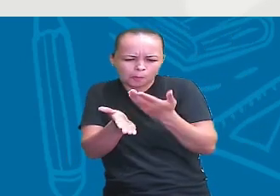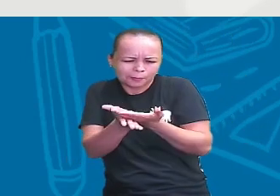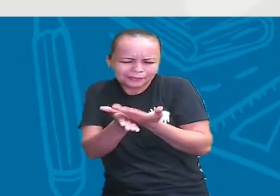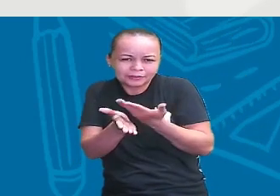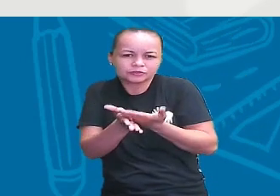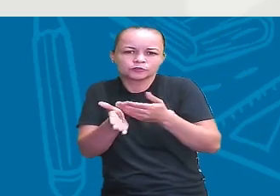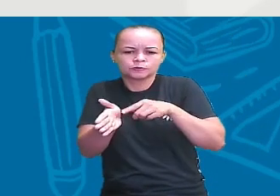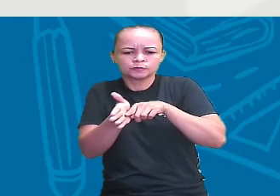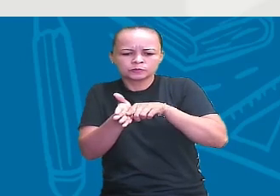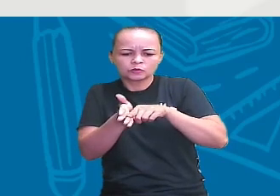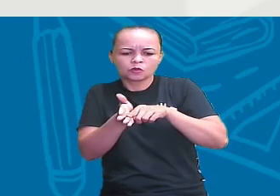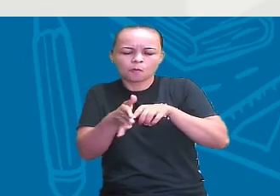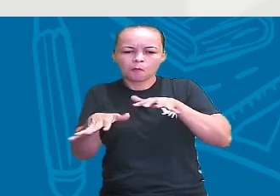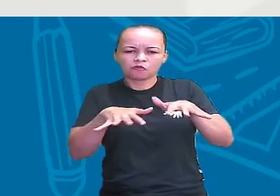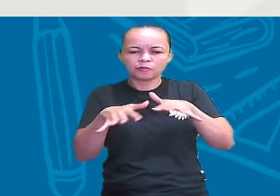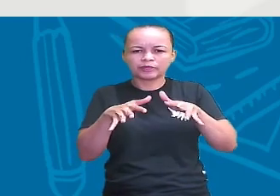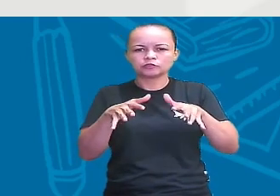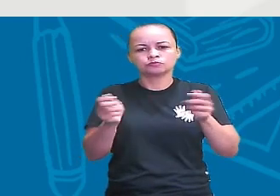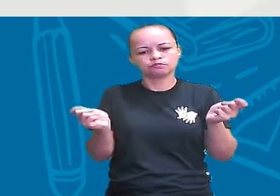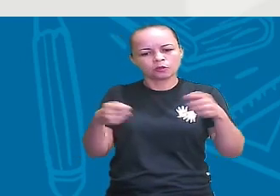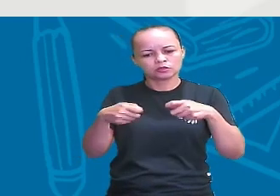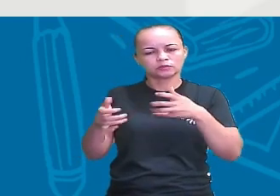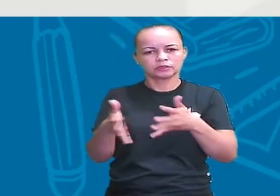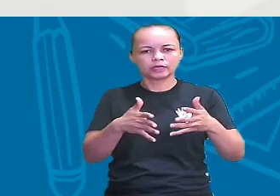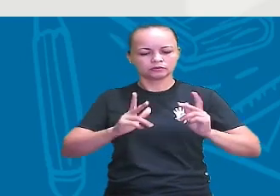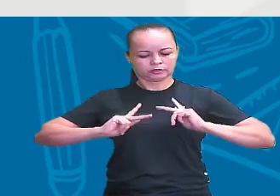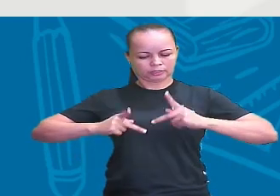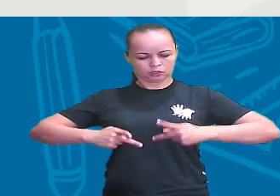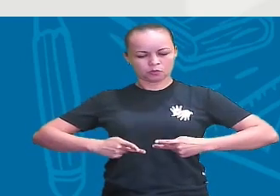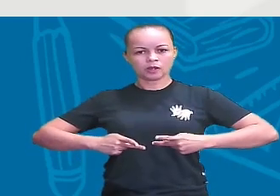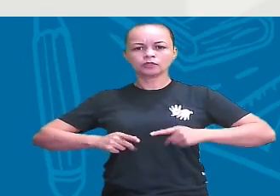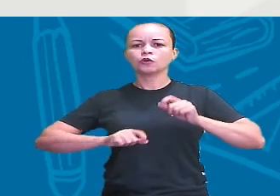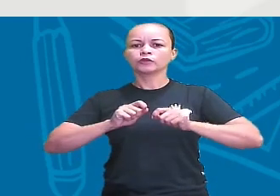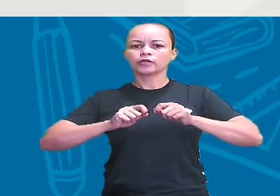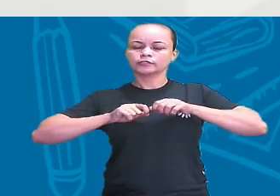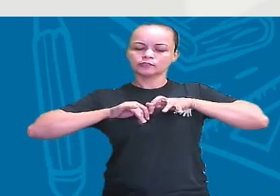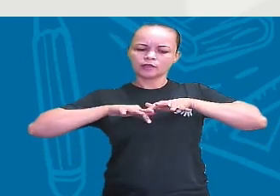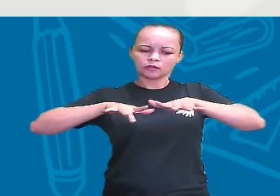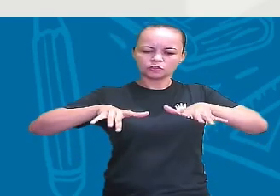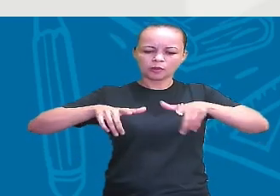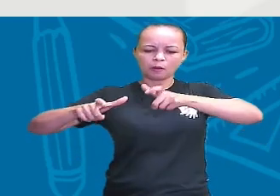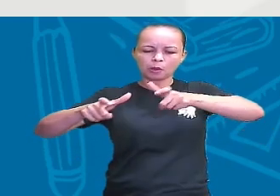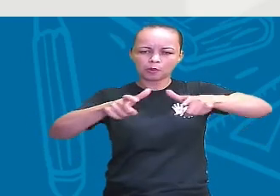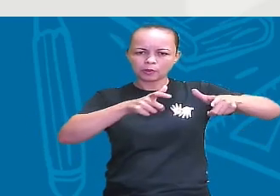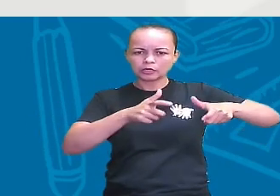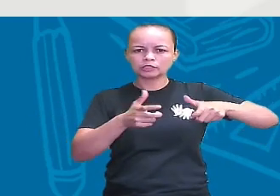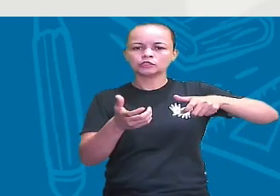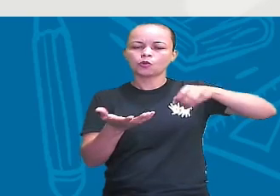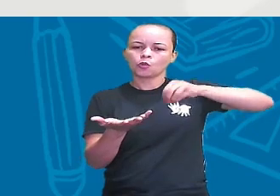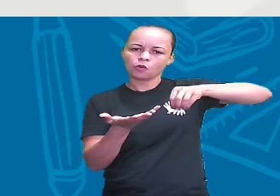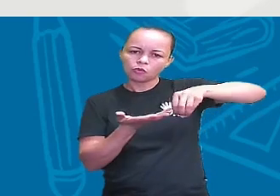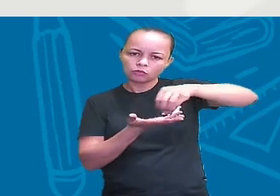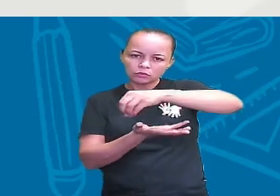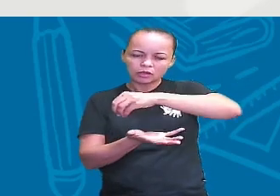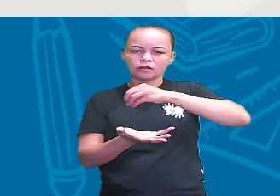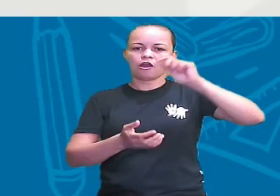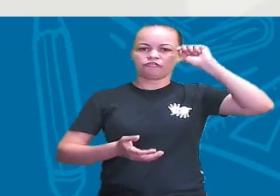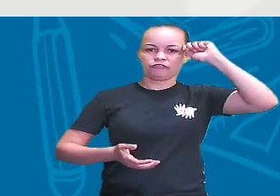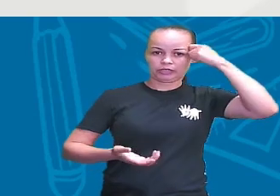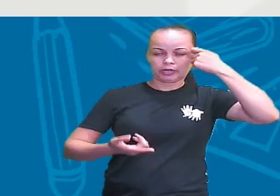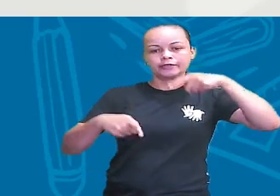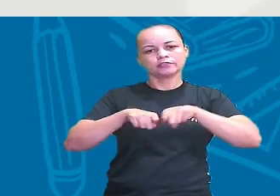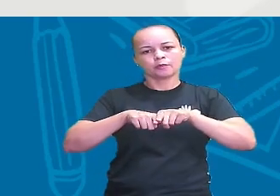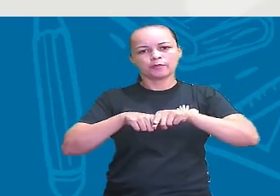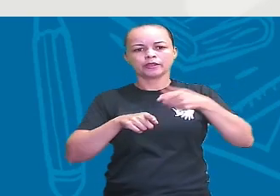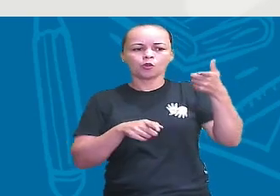que possibilitaram para que esses seres humanos, eles começassem a se espalhar tanto no continente africano, quanto nos